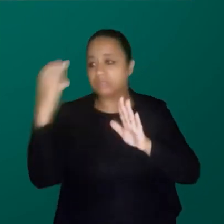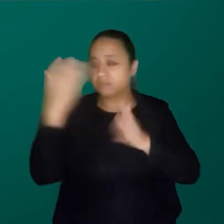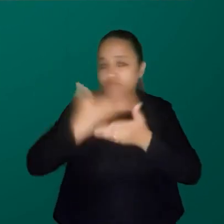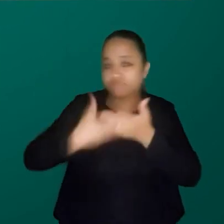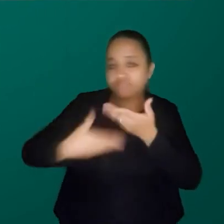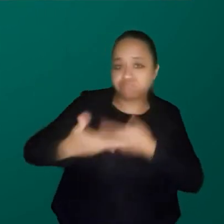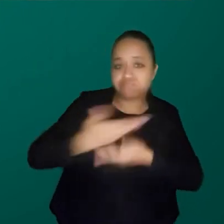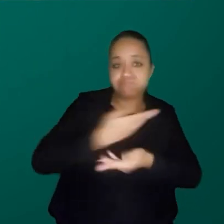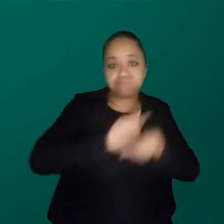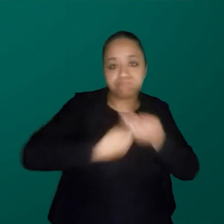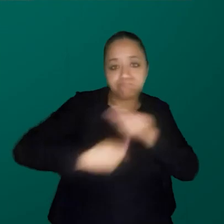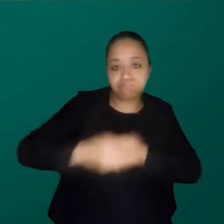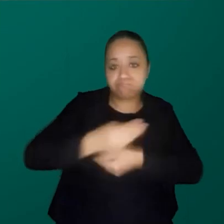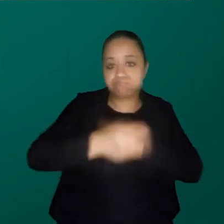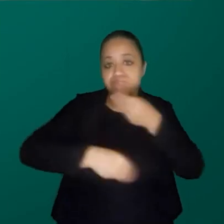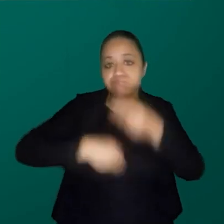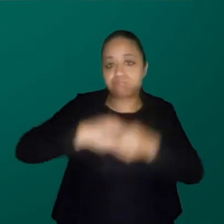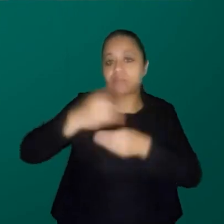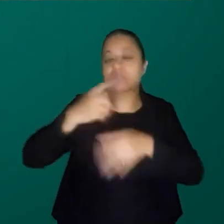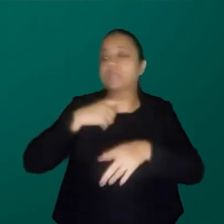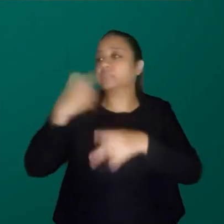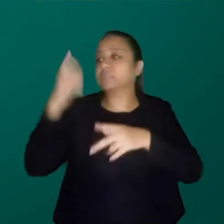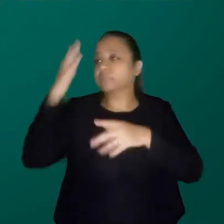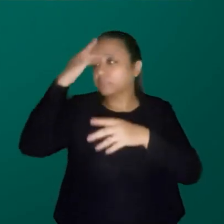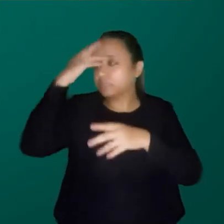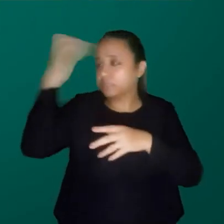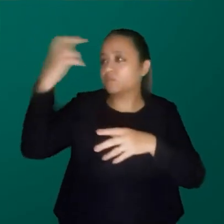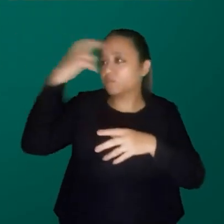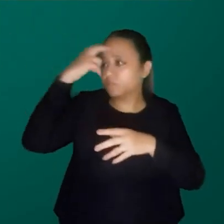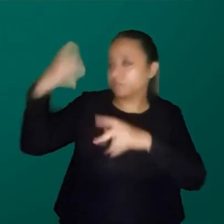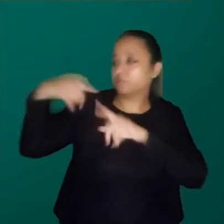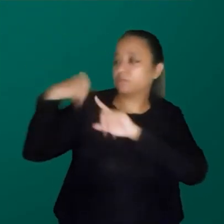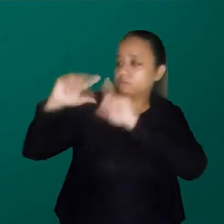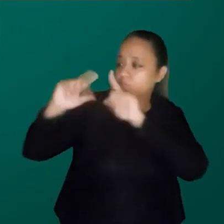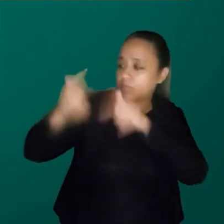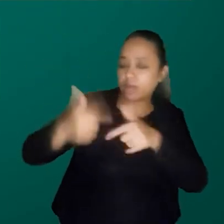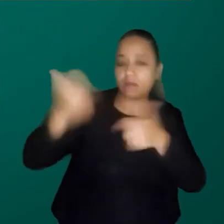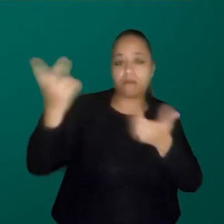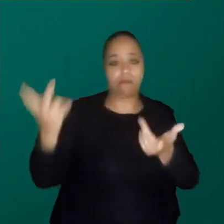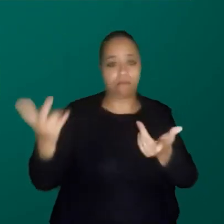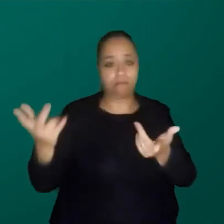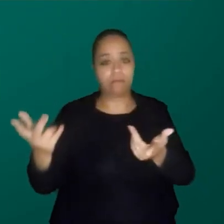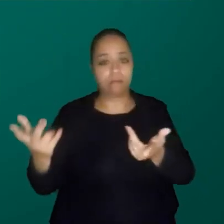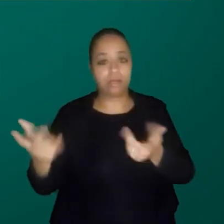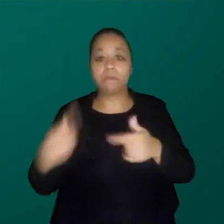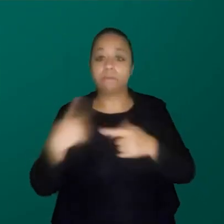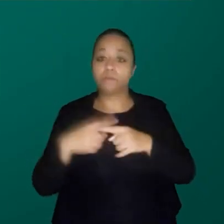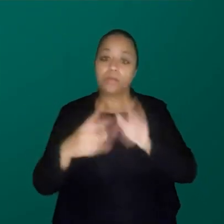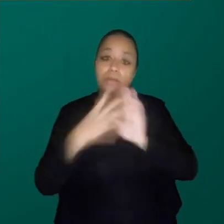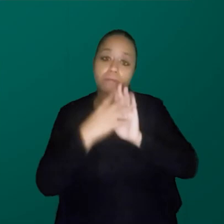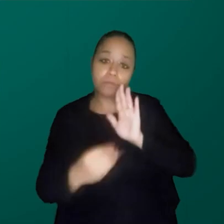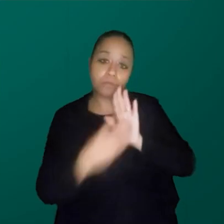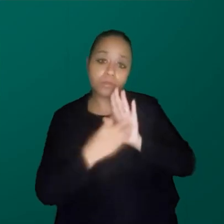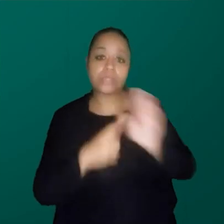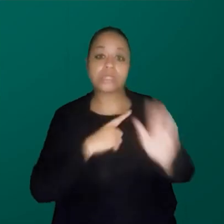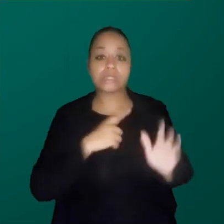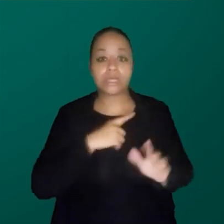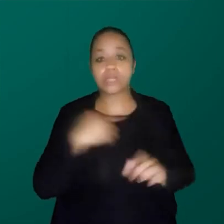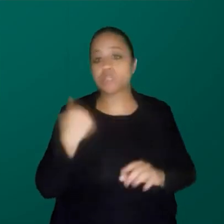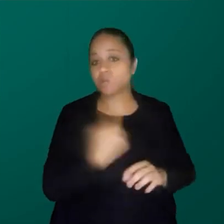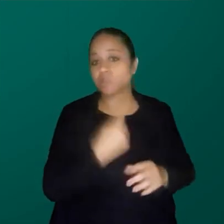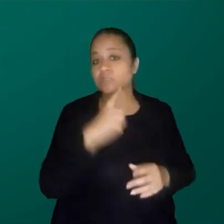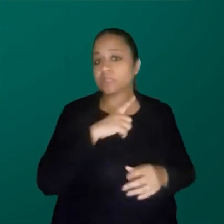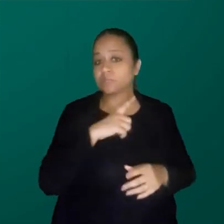outros conhecimentos, saberes tradicionais, saberes populares. Então, porque tem esse modelo, a gente tem essa